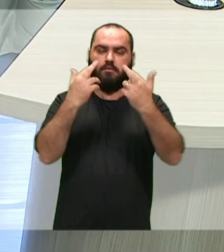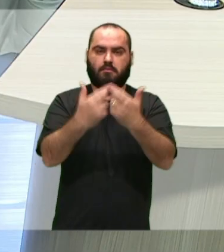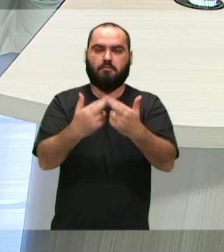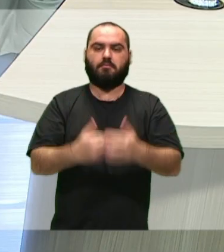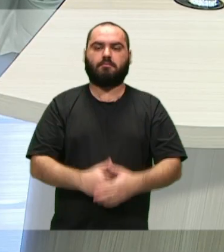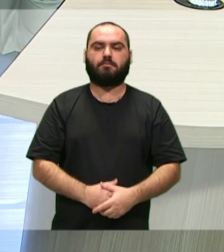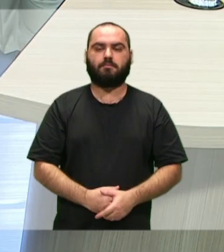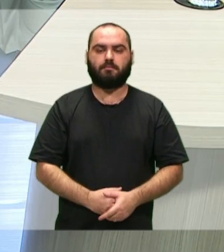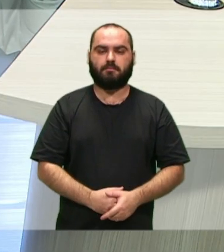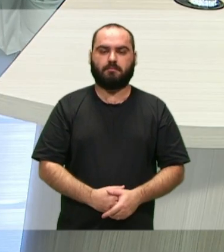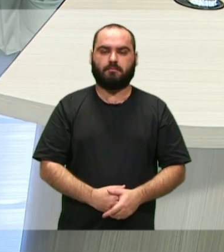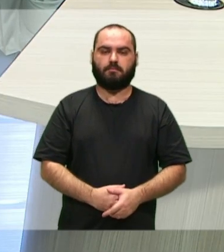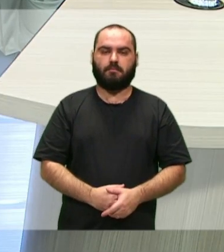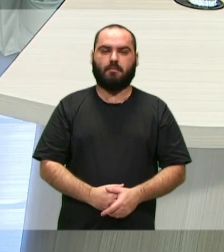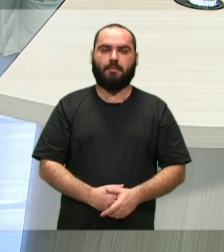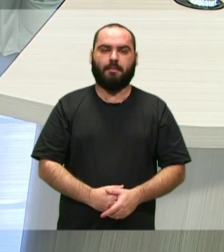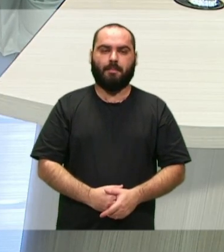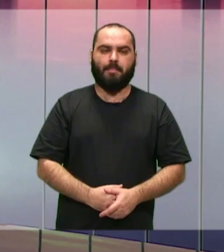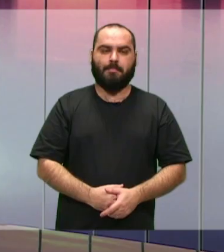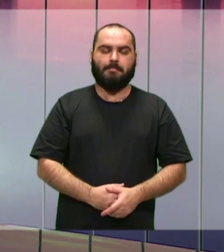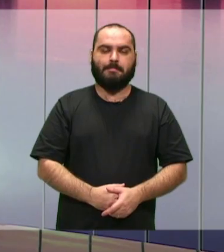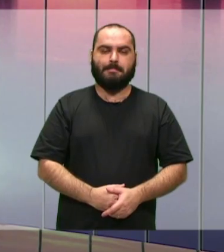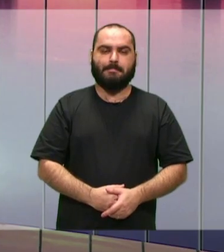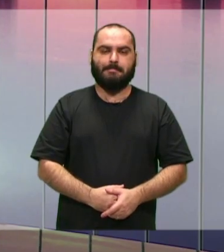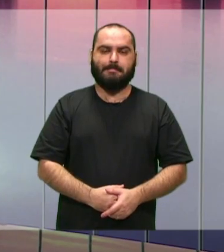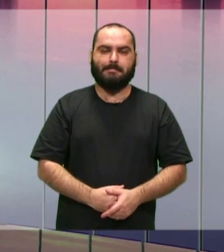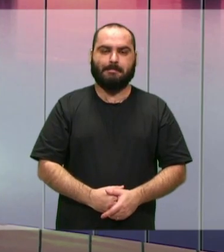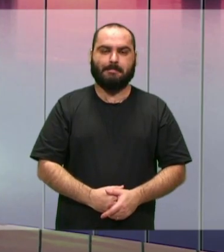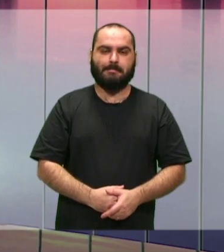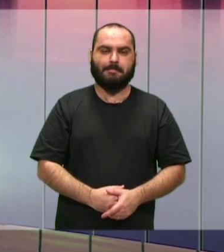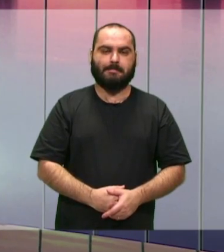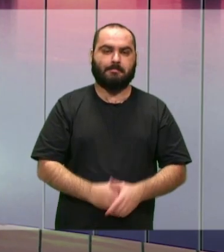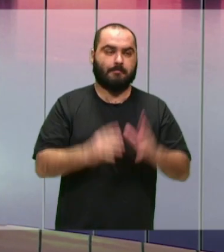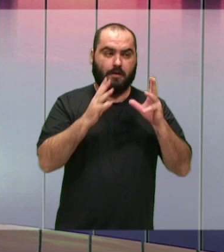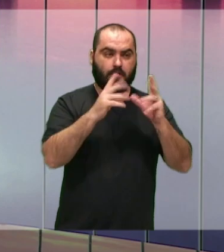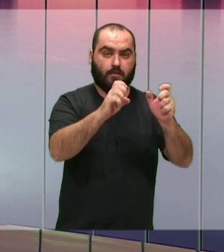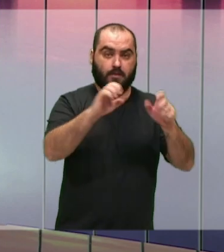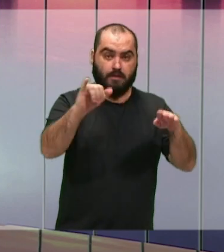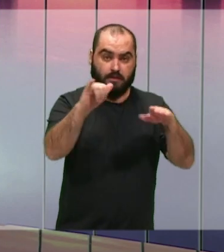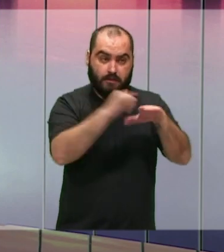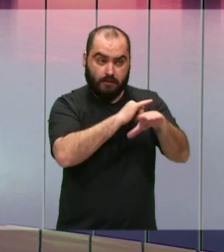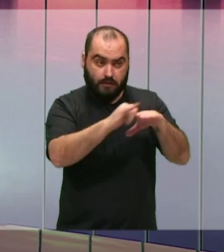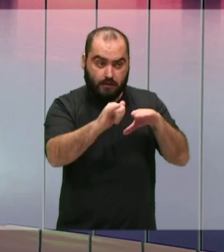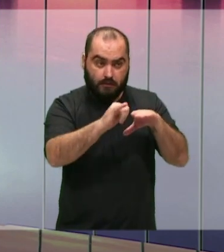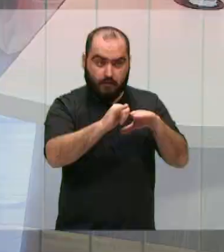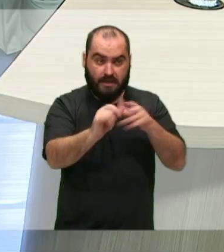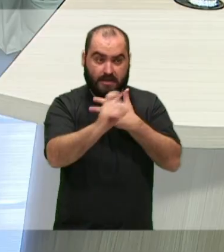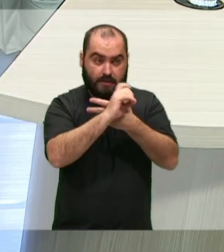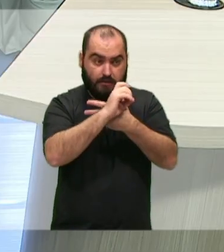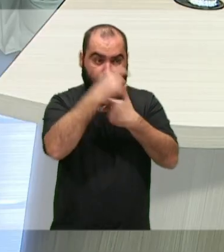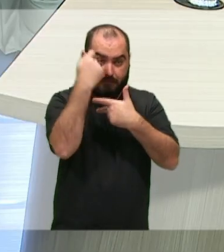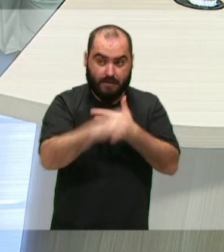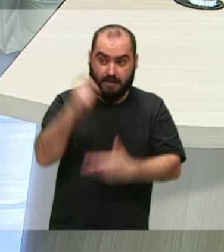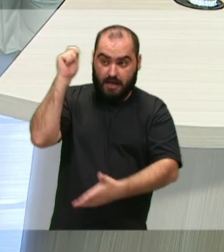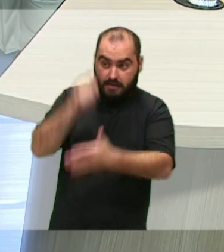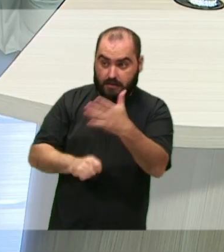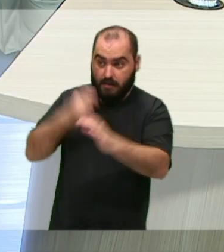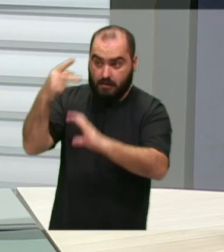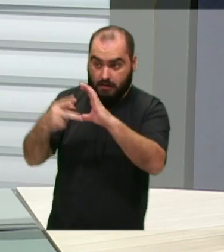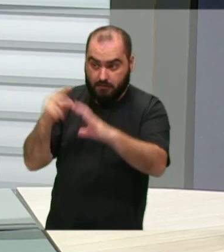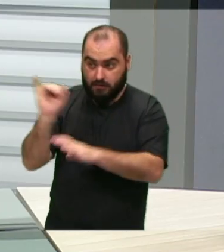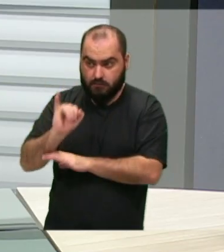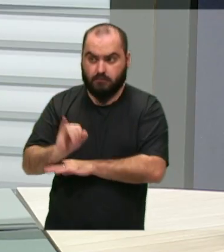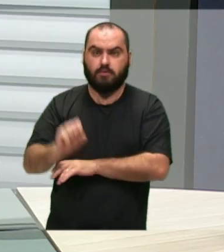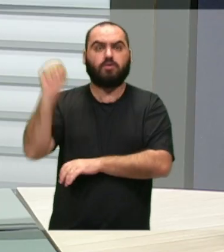Na verdade, presidente, a grande parte das ações tomadas pelo Executivo, elas têm que ter um aval aqui, né? Na grande maioria, sim,